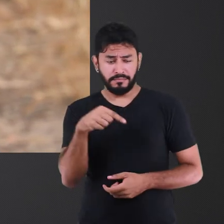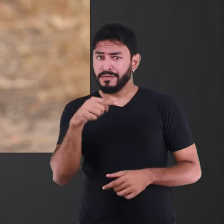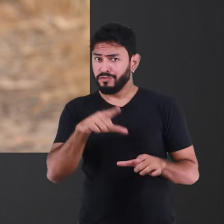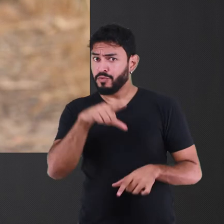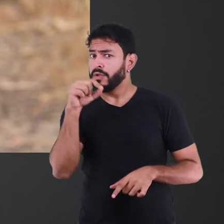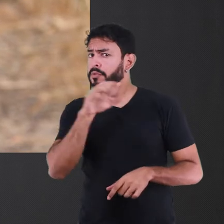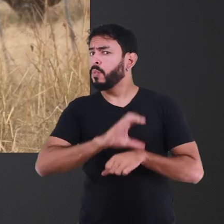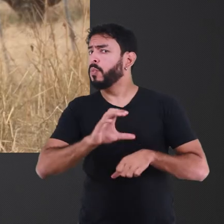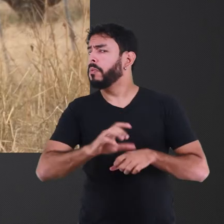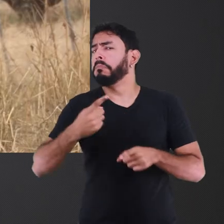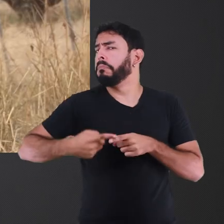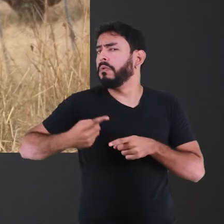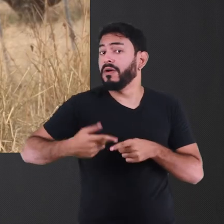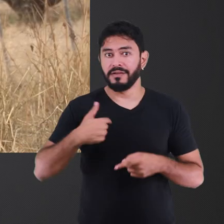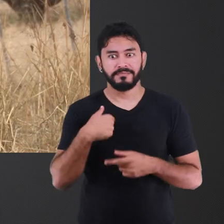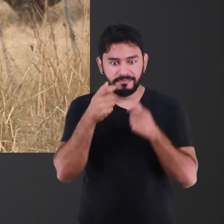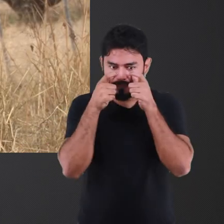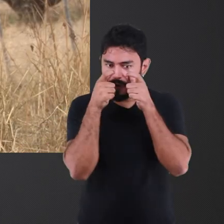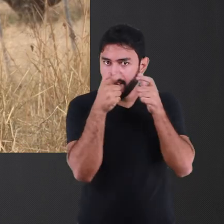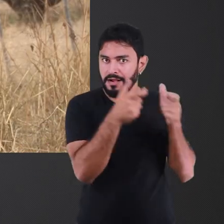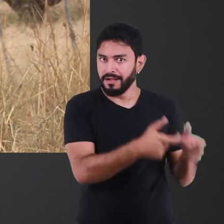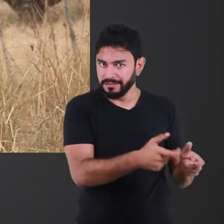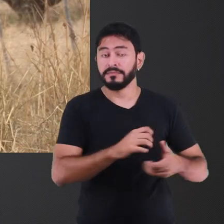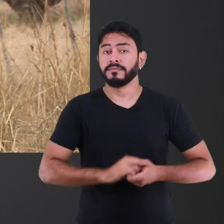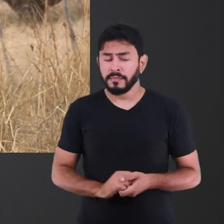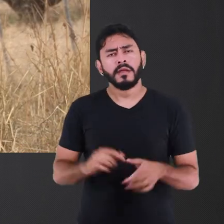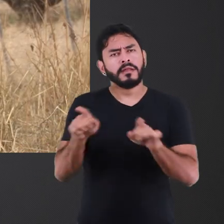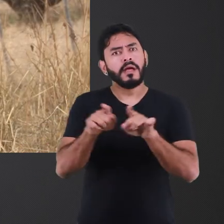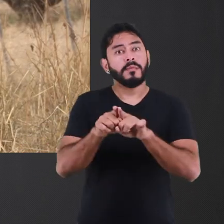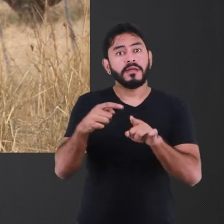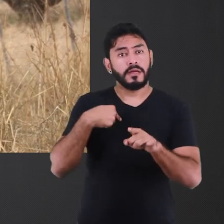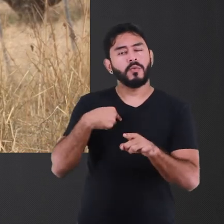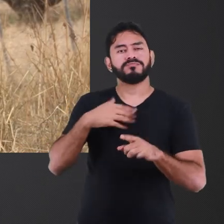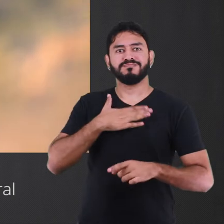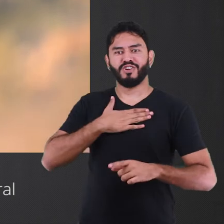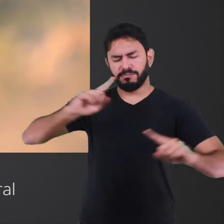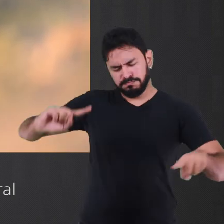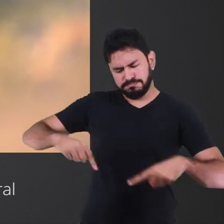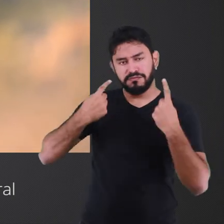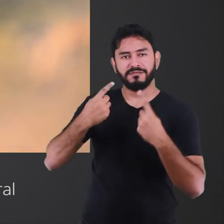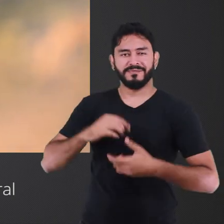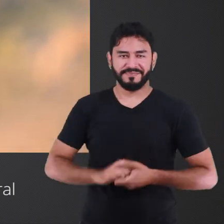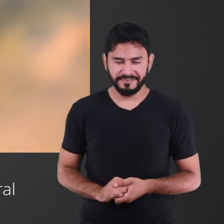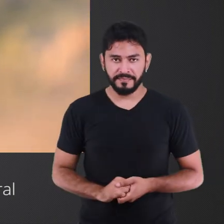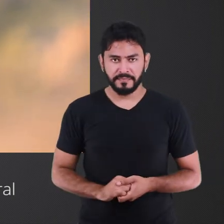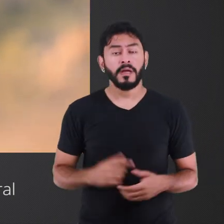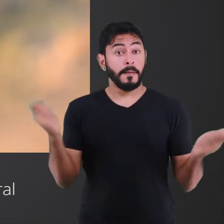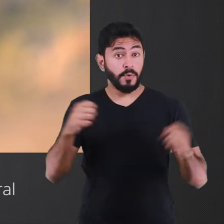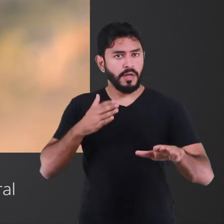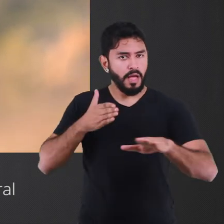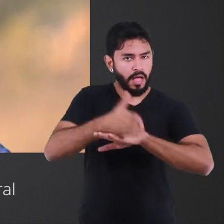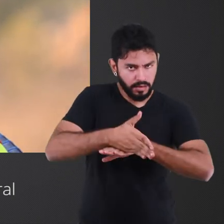por causa que eu achei mais interessante e também eu gosto de desafios. Para você poder